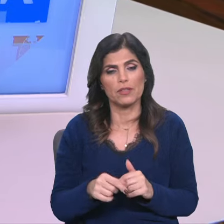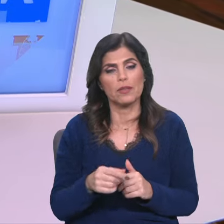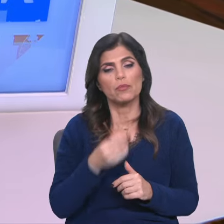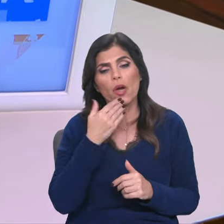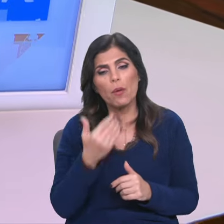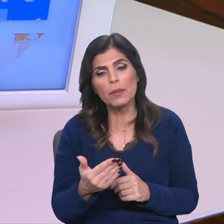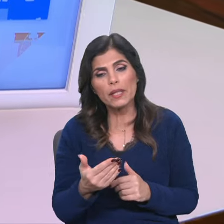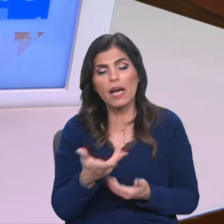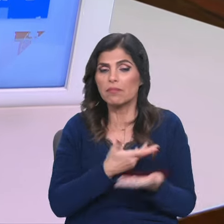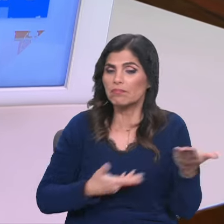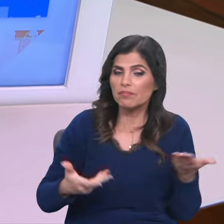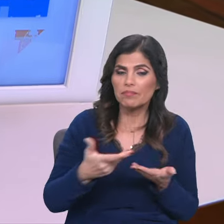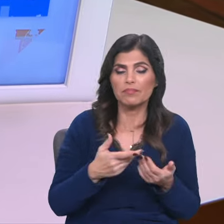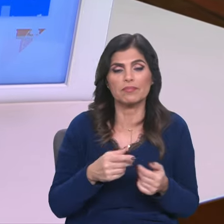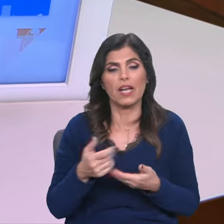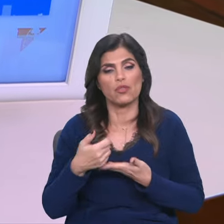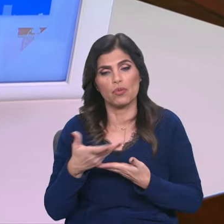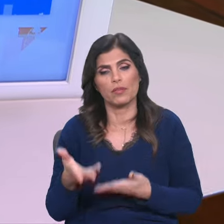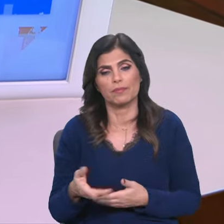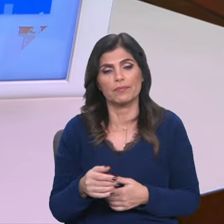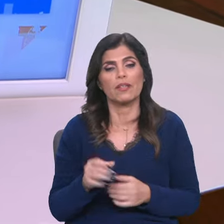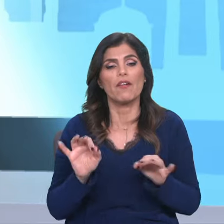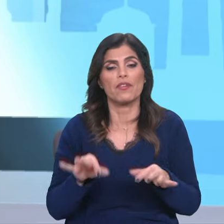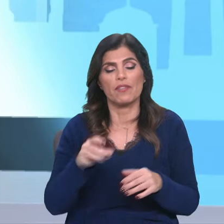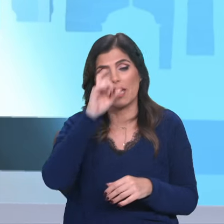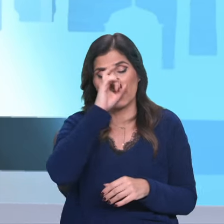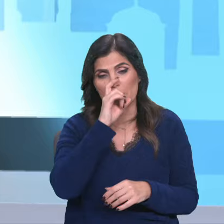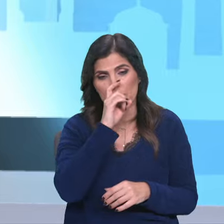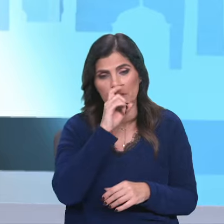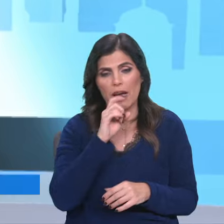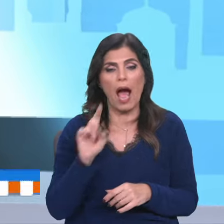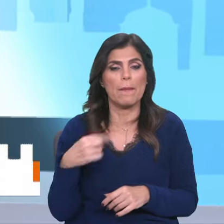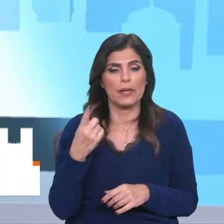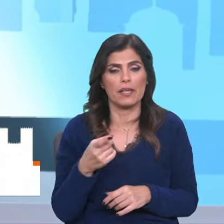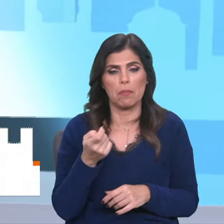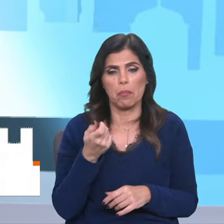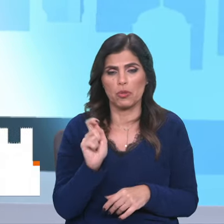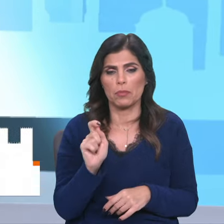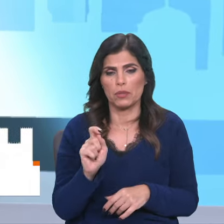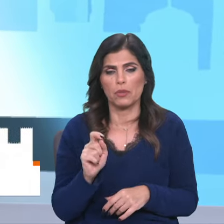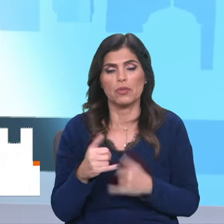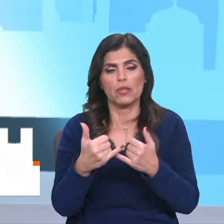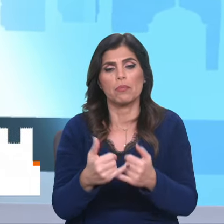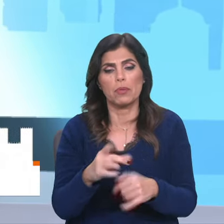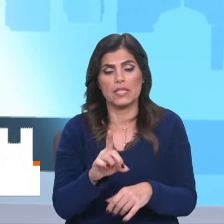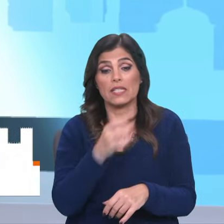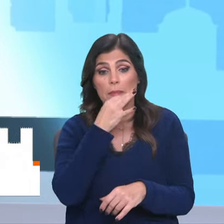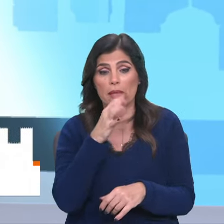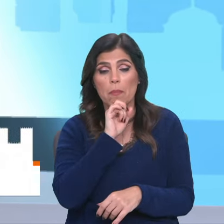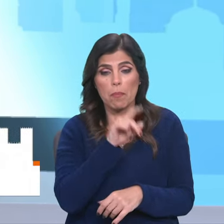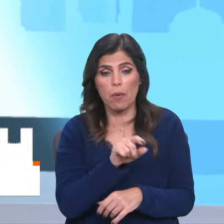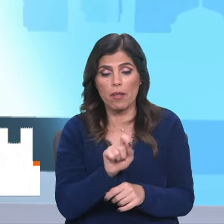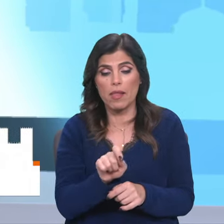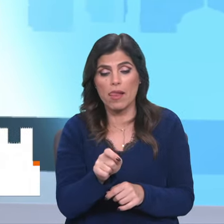por esta partilha, por este auxílio. A terminar, recordo que amanhã, poucos minutos após as seis da manhã, pode